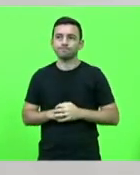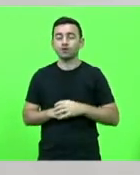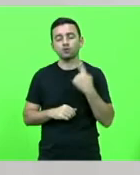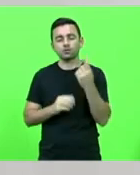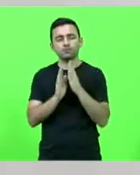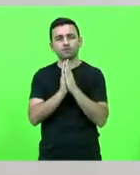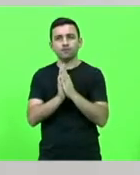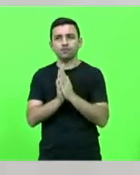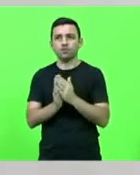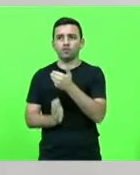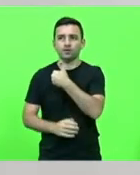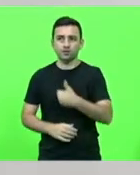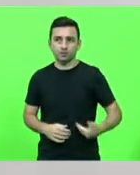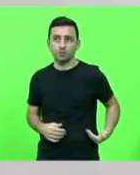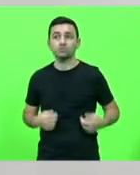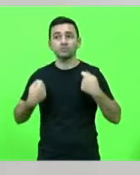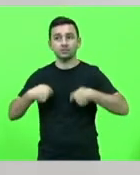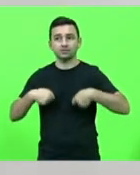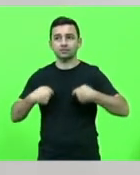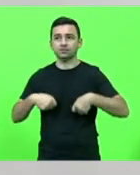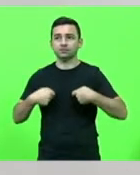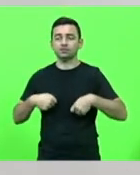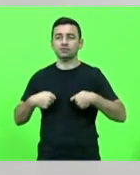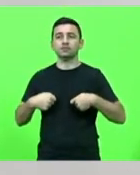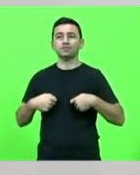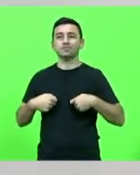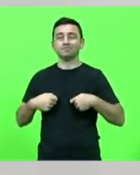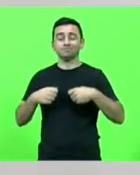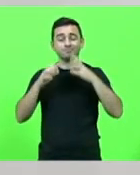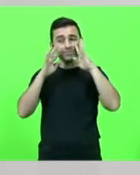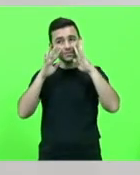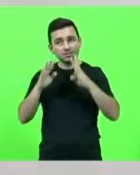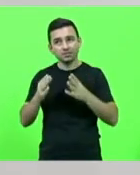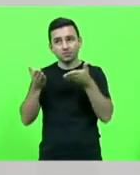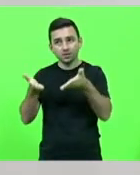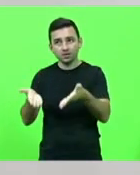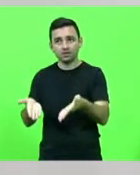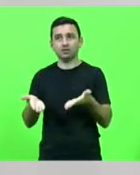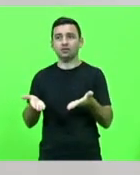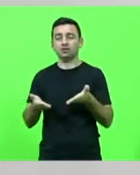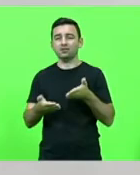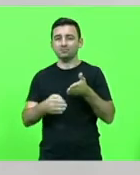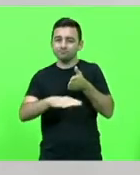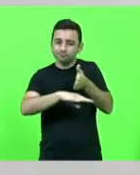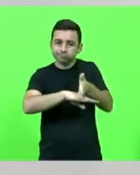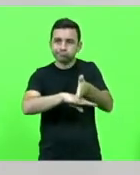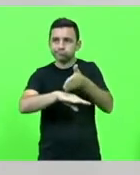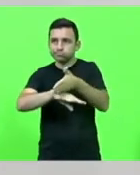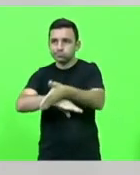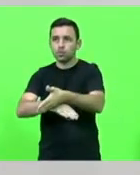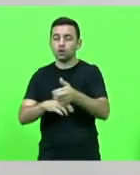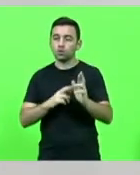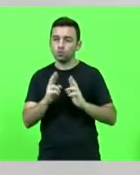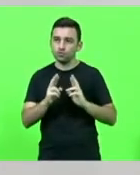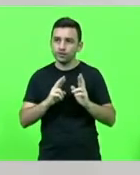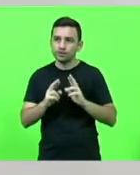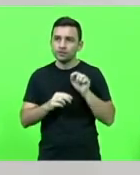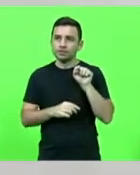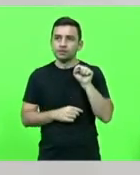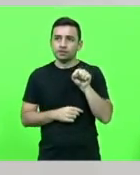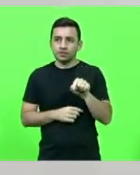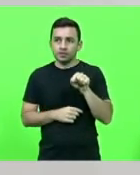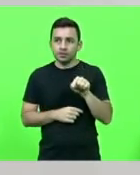governador para que dê uma atenção nessa questão dos acessos da Rodoviva Silveira e